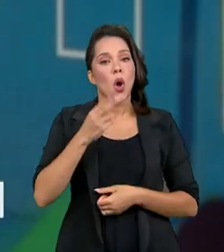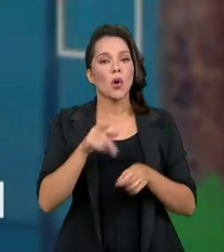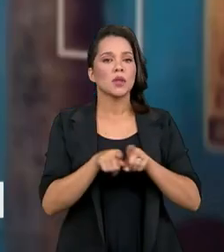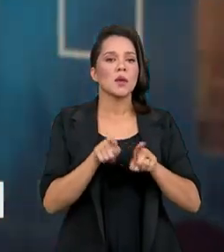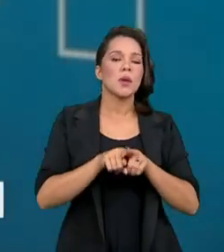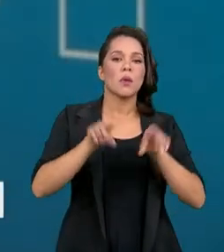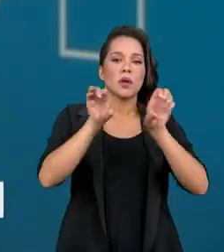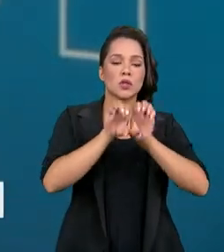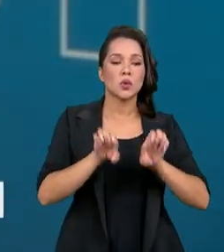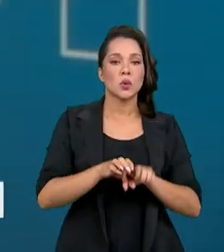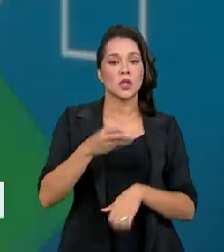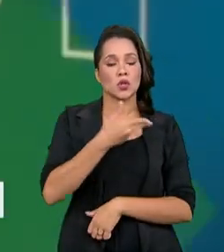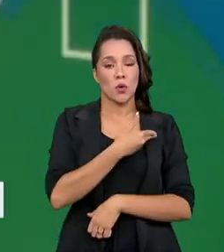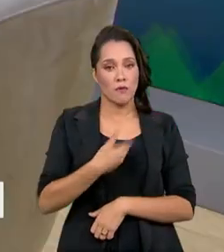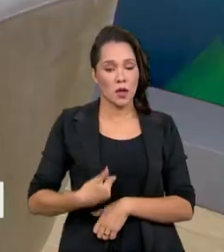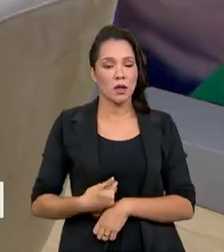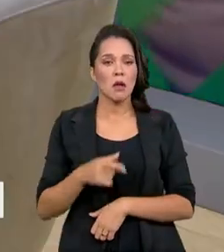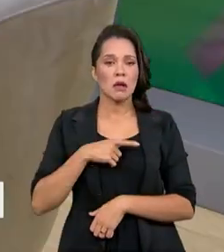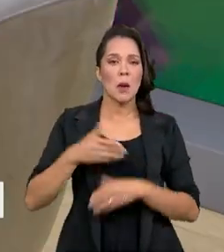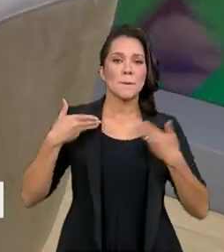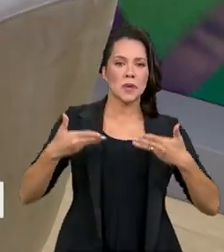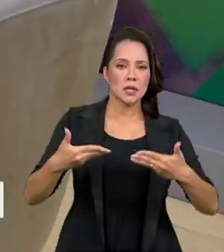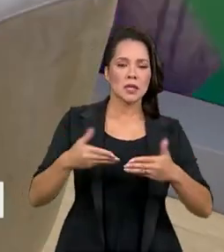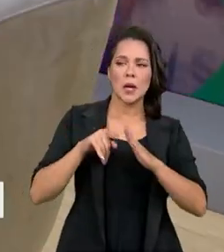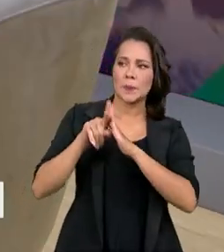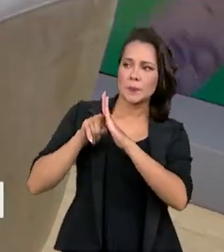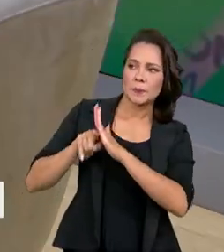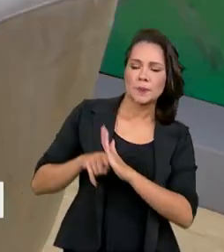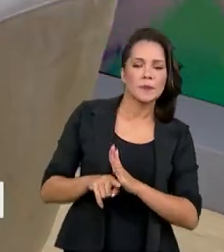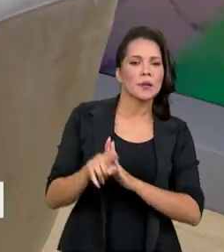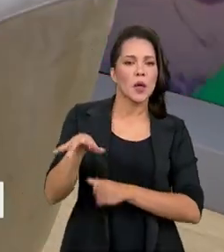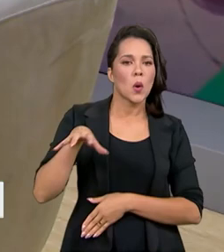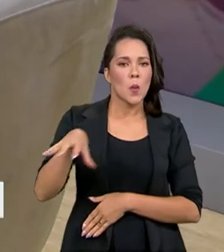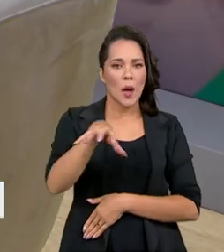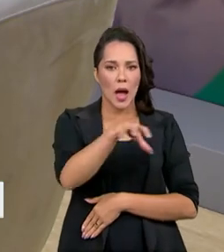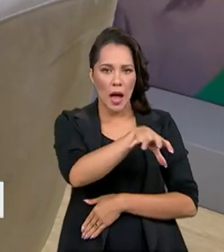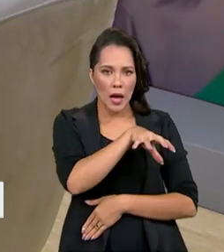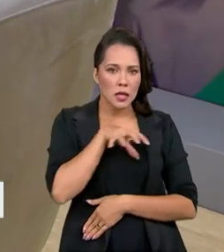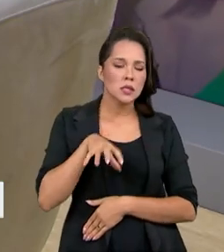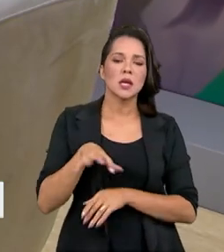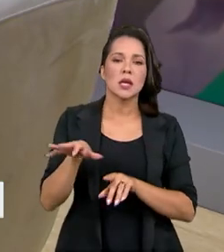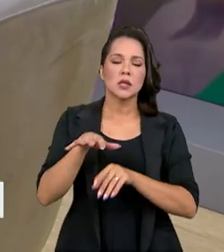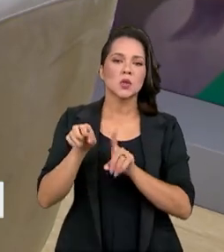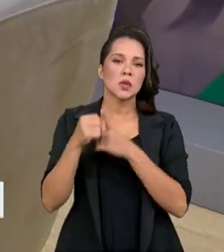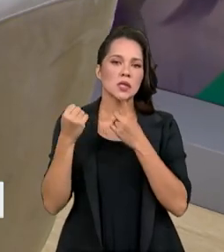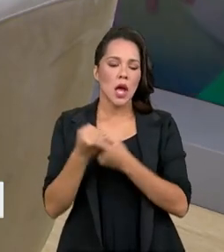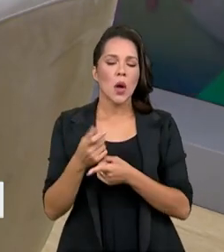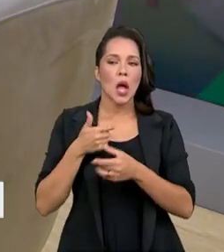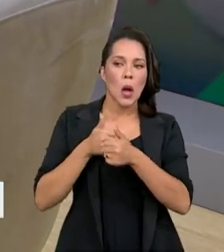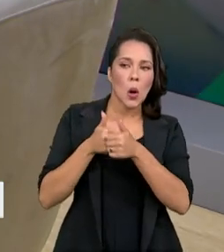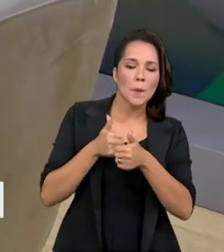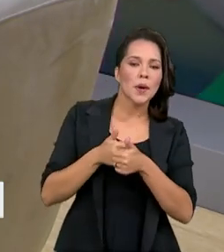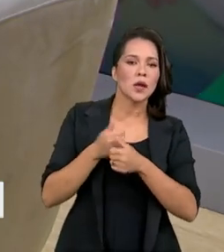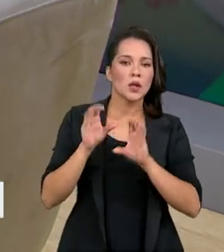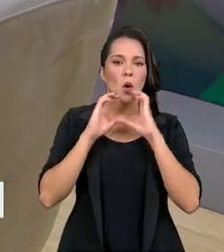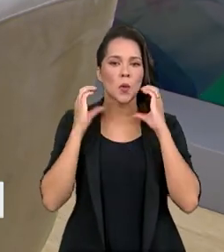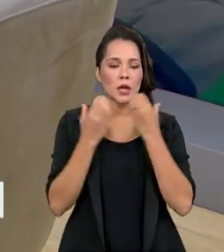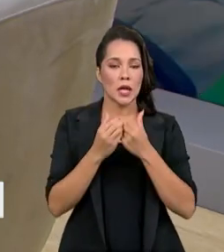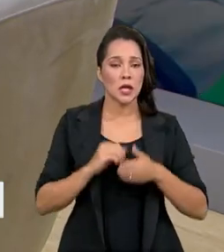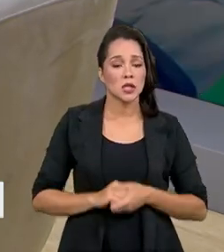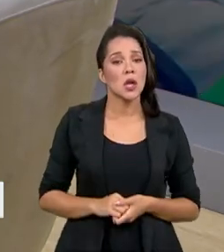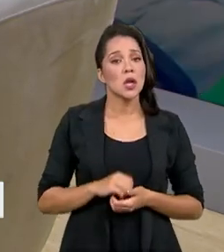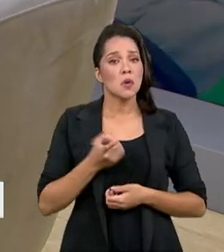da própria estrutura de governo que faz, os ministérios, principalmente com áreas sociais, que fazem esse acompanhamento de comunidades.